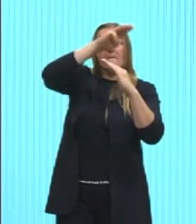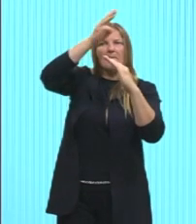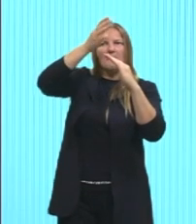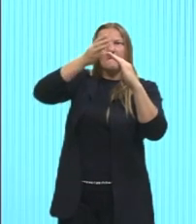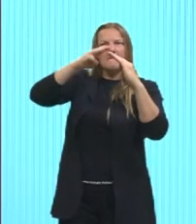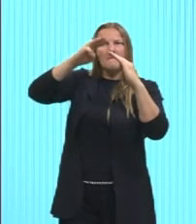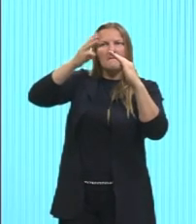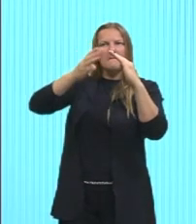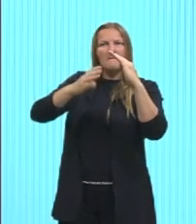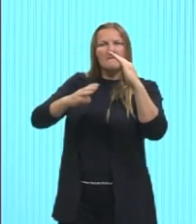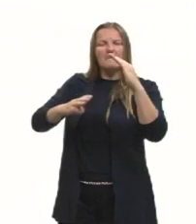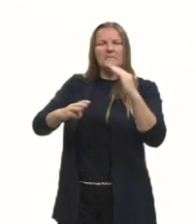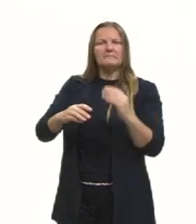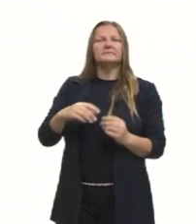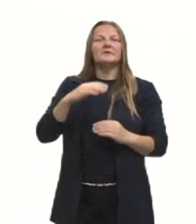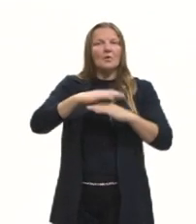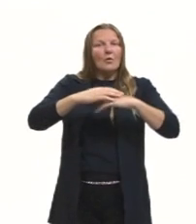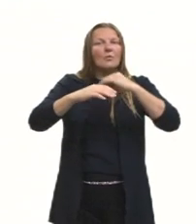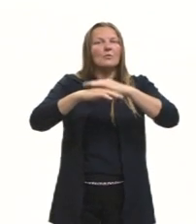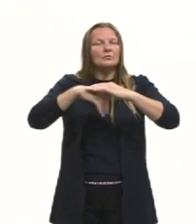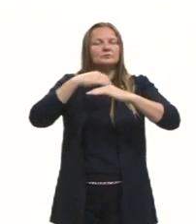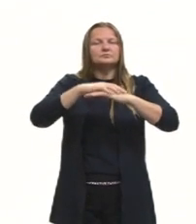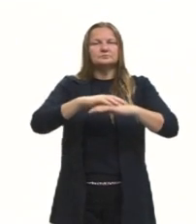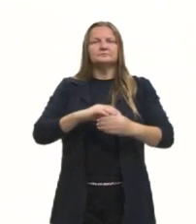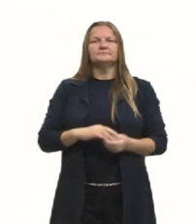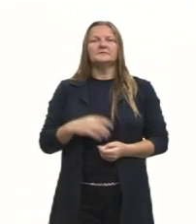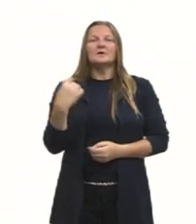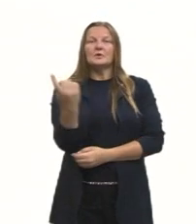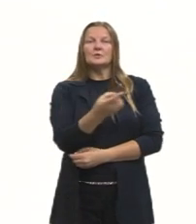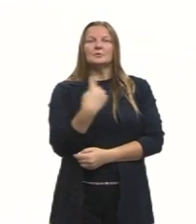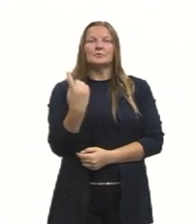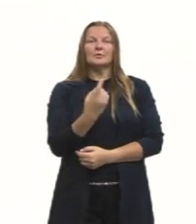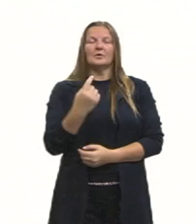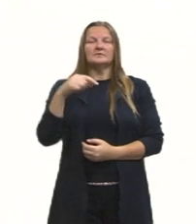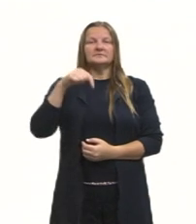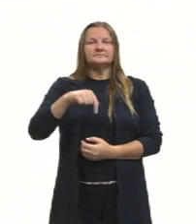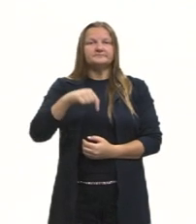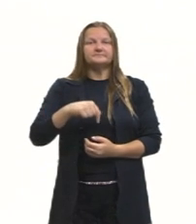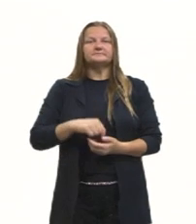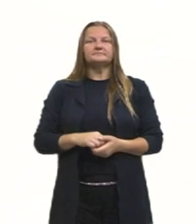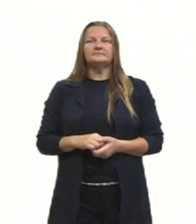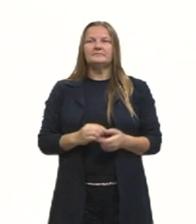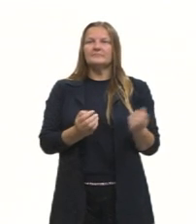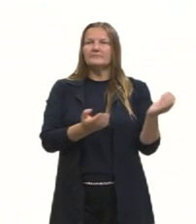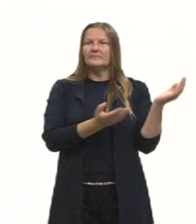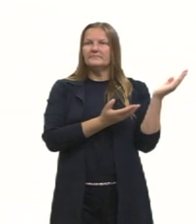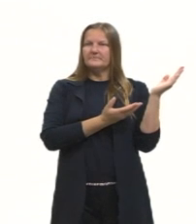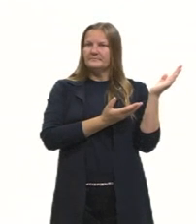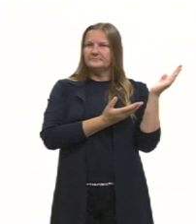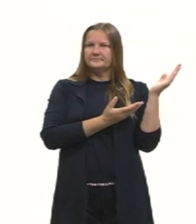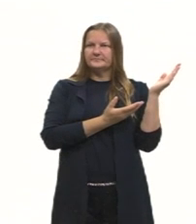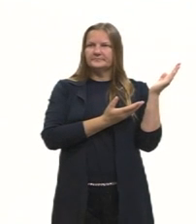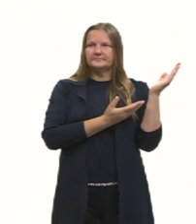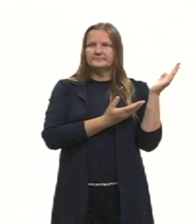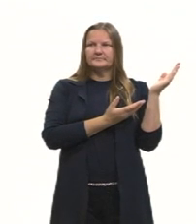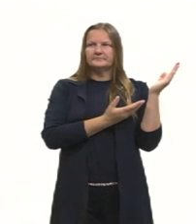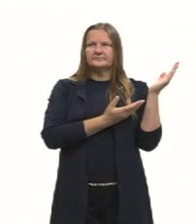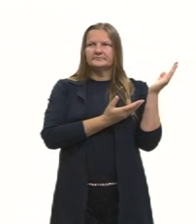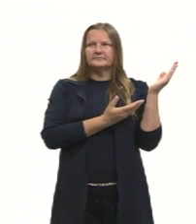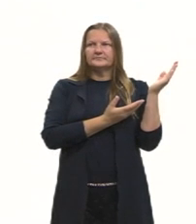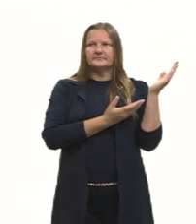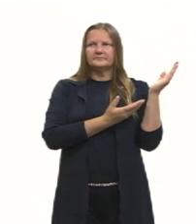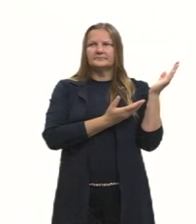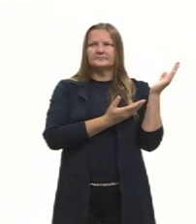montanhosas. Está agorizado? Para nós aqui, dentro dessa questão de denominação de